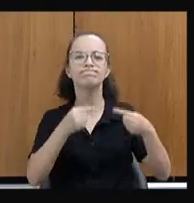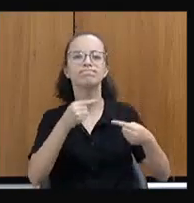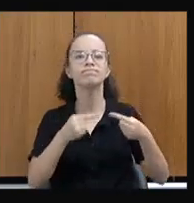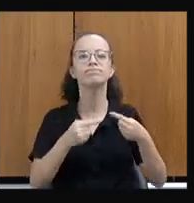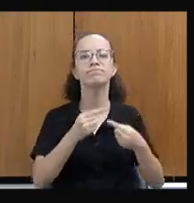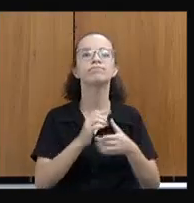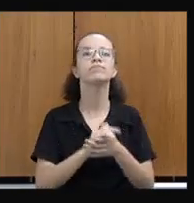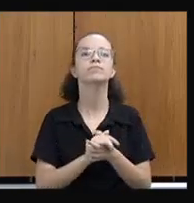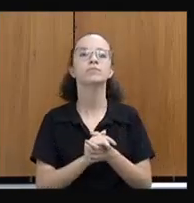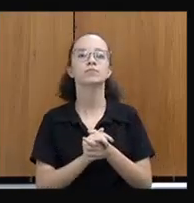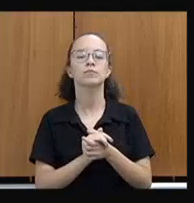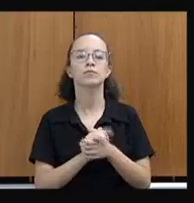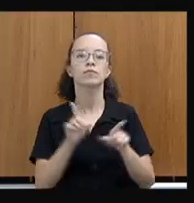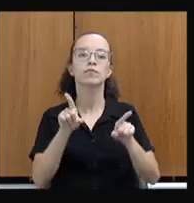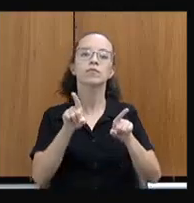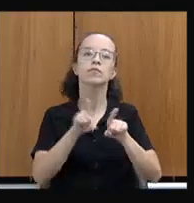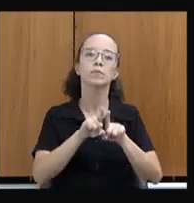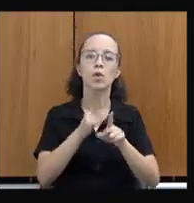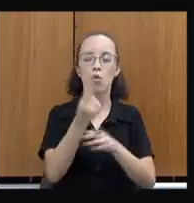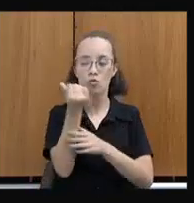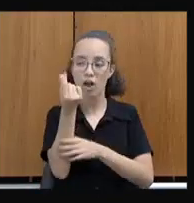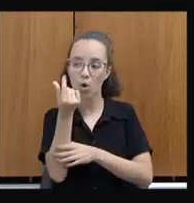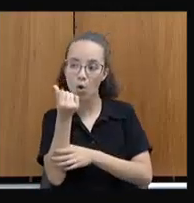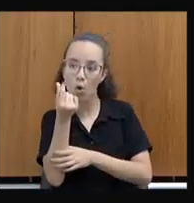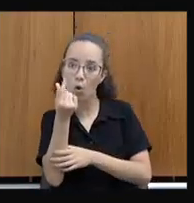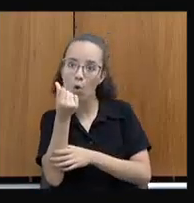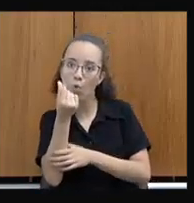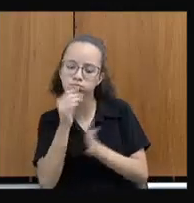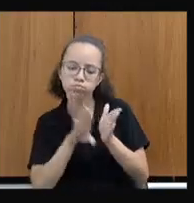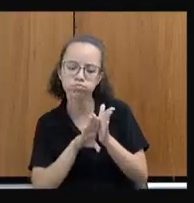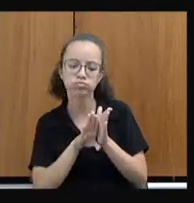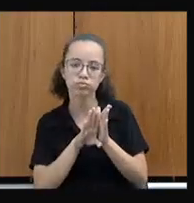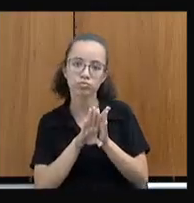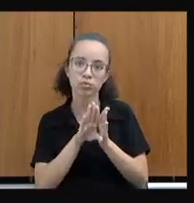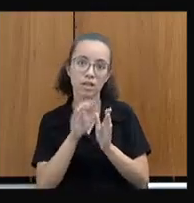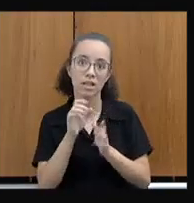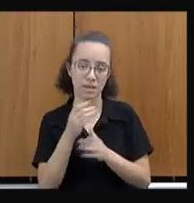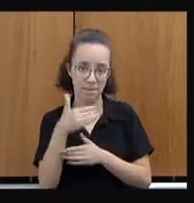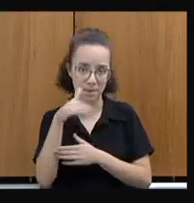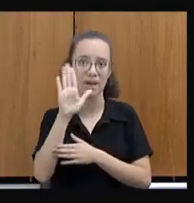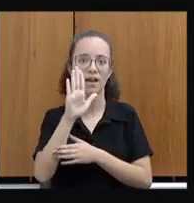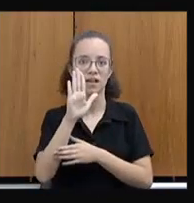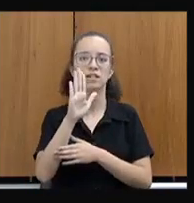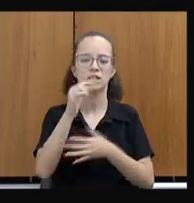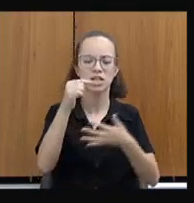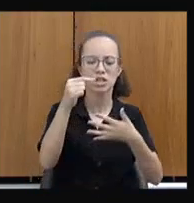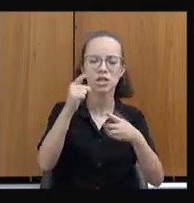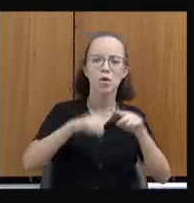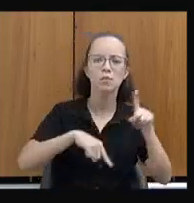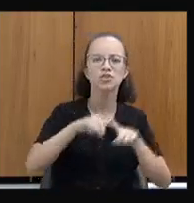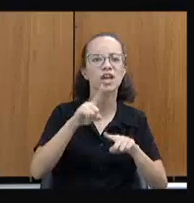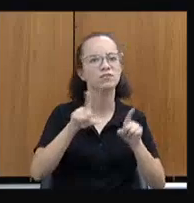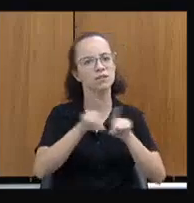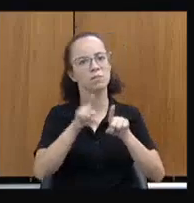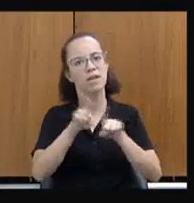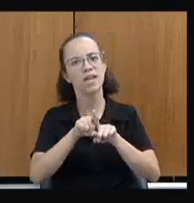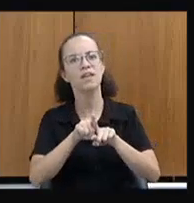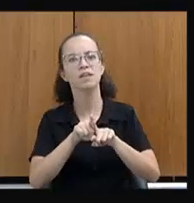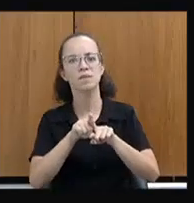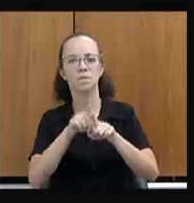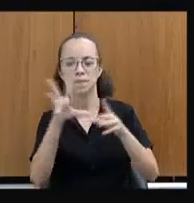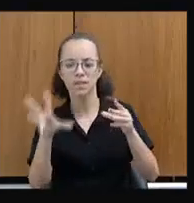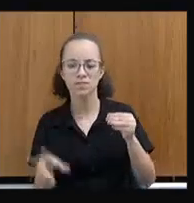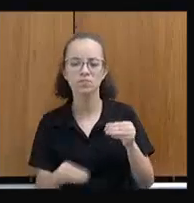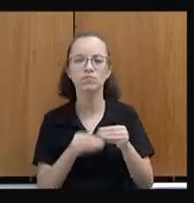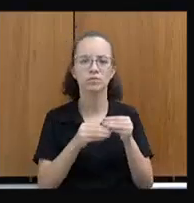o FEM, inclusive, foi ampliado o seu valor, já que teve outros objetos ou itens que foram tributados para compor esse